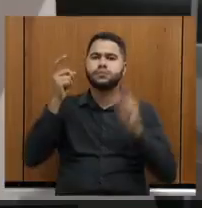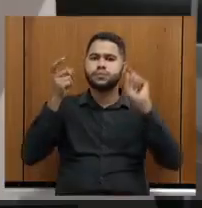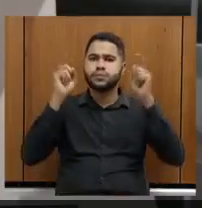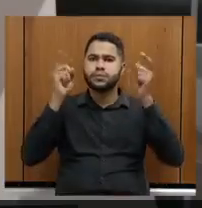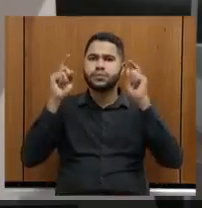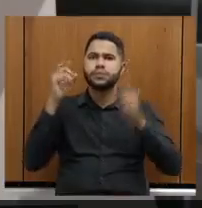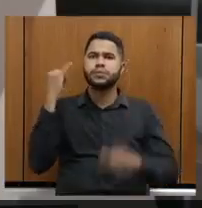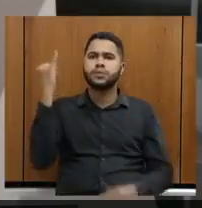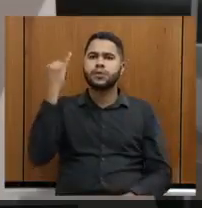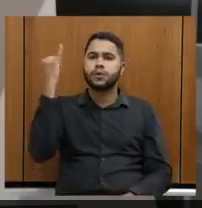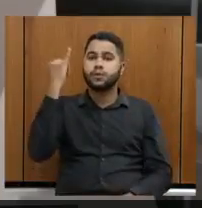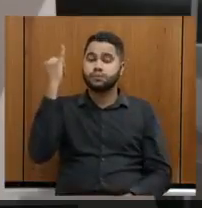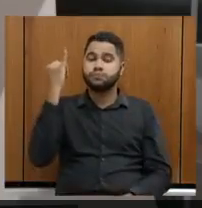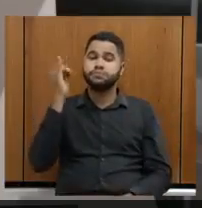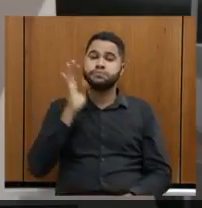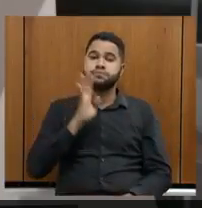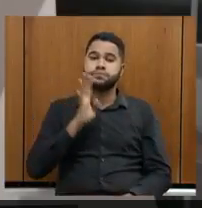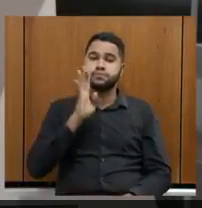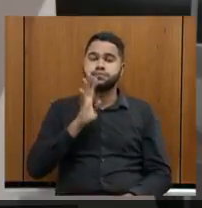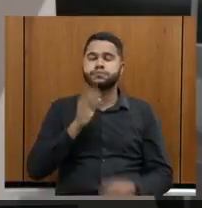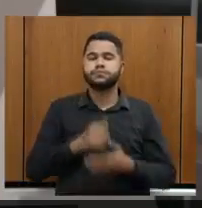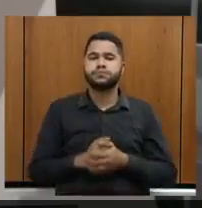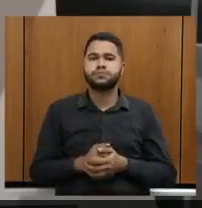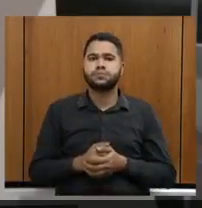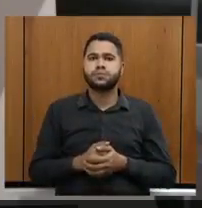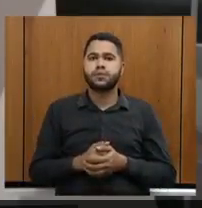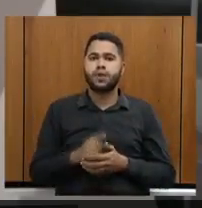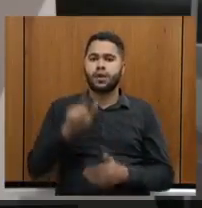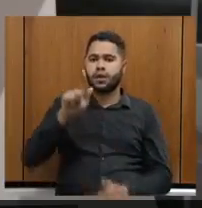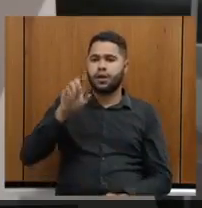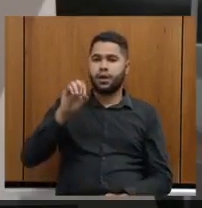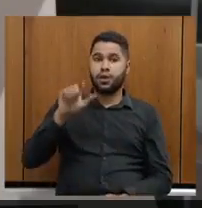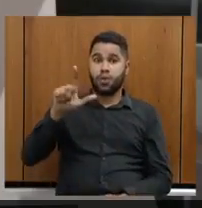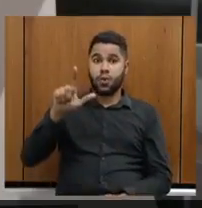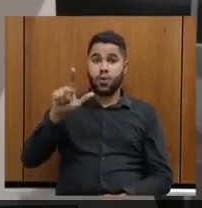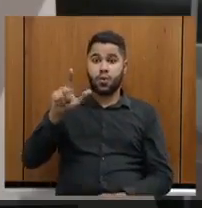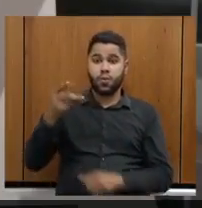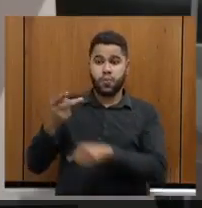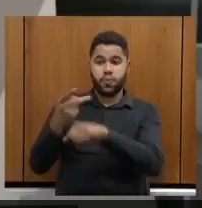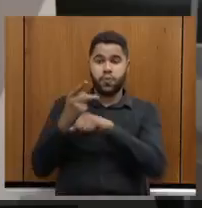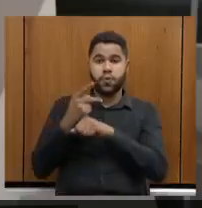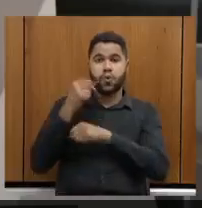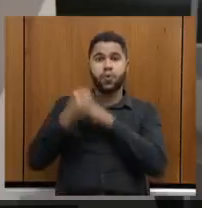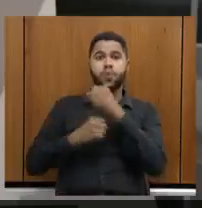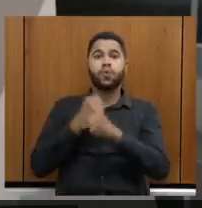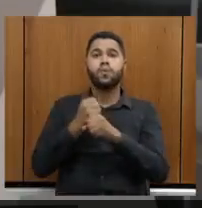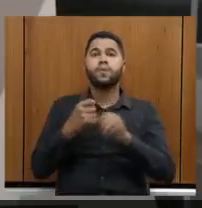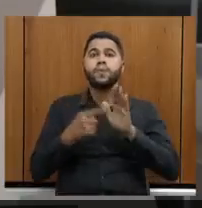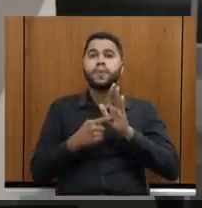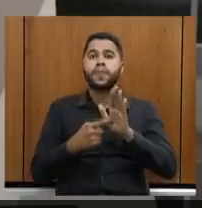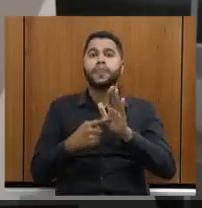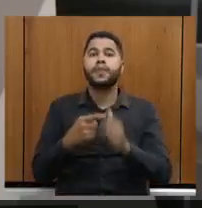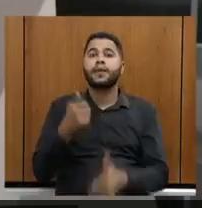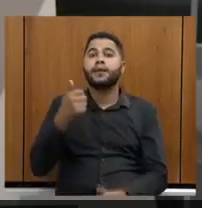muito importante, muito bacana, a Gol nos procurou, e para o ano que vem nós temos, vamos anunciar brevemente, 13 novos